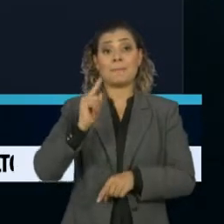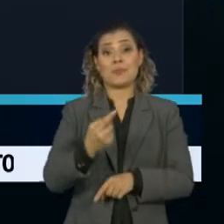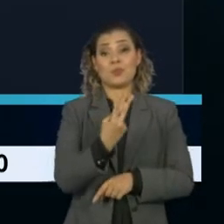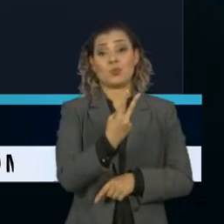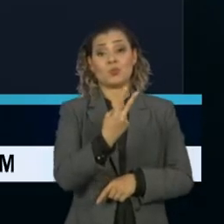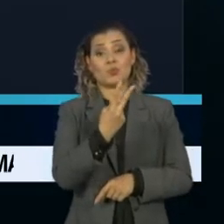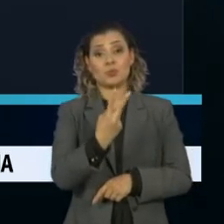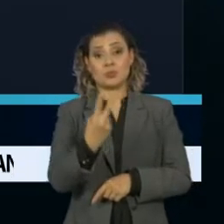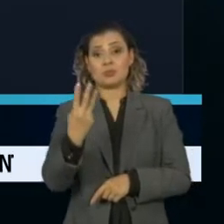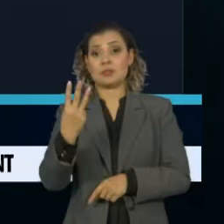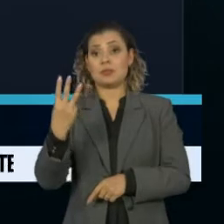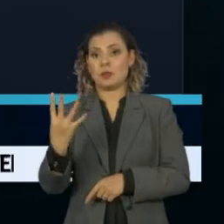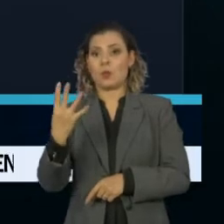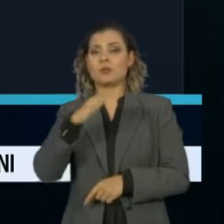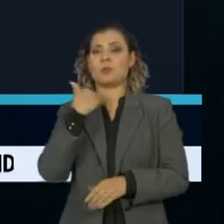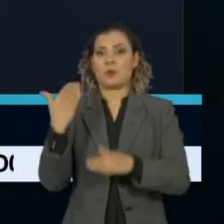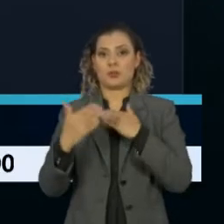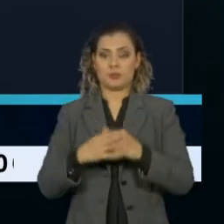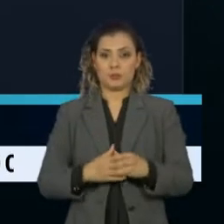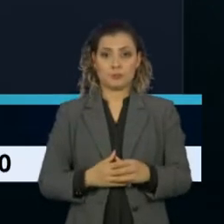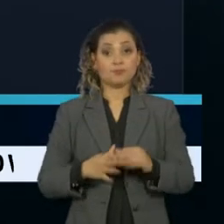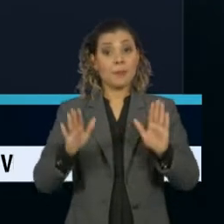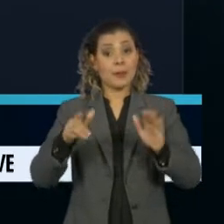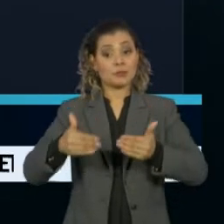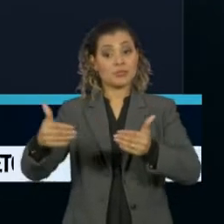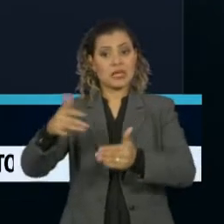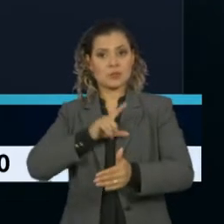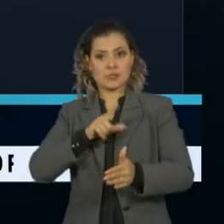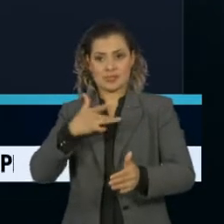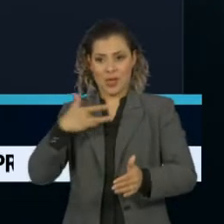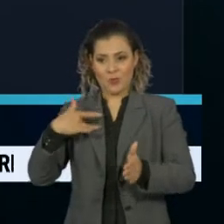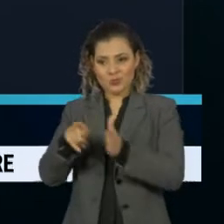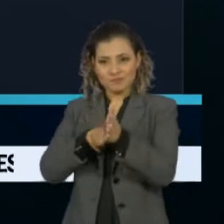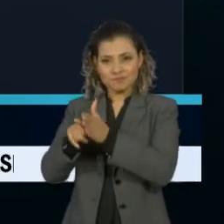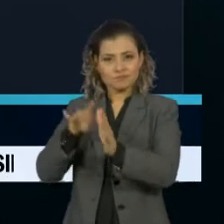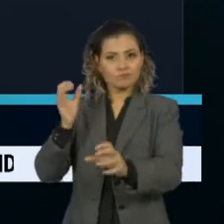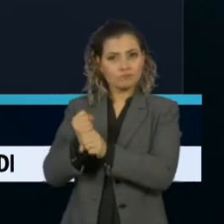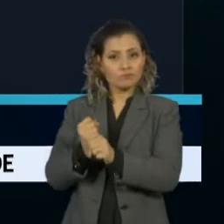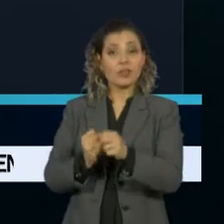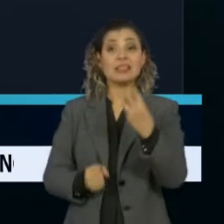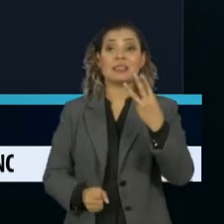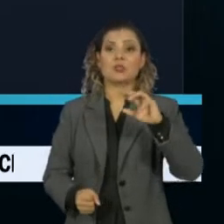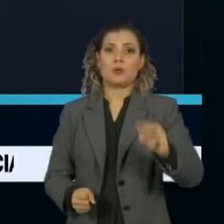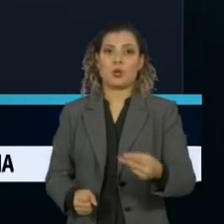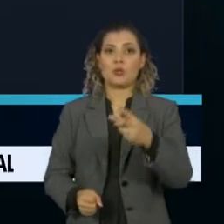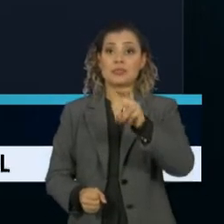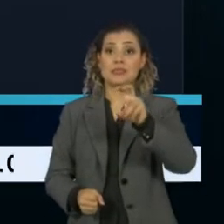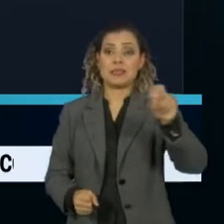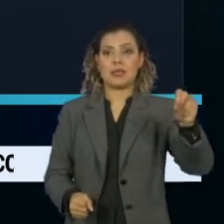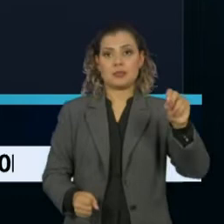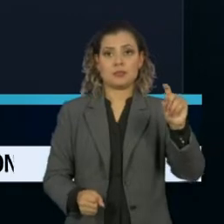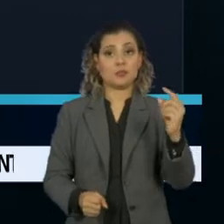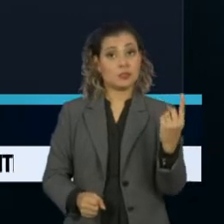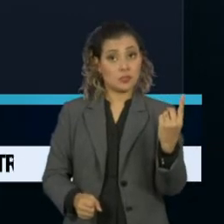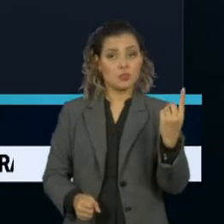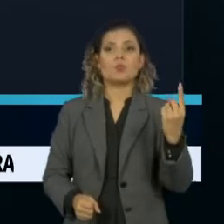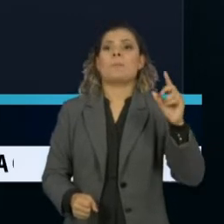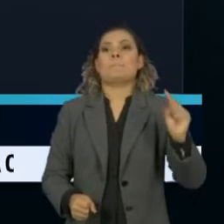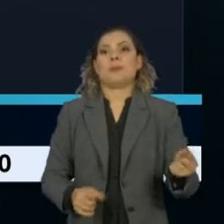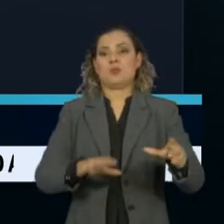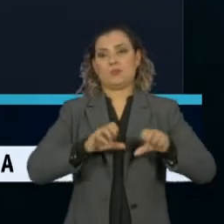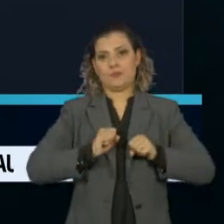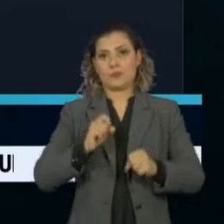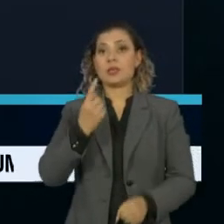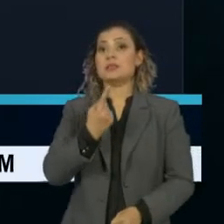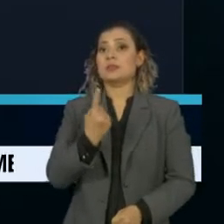.234 óbitos. Já o Ministério da Saúde registrou mais de 3 milhões e 501 mil casos e